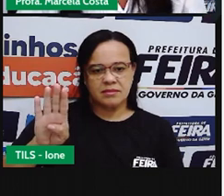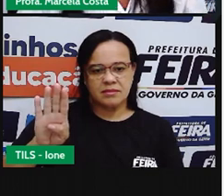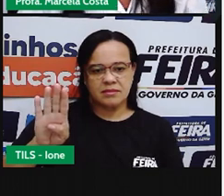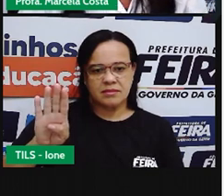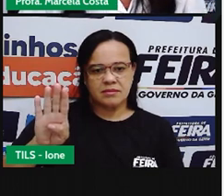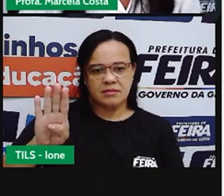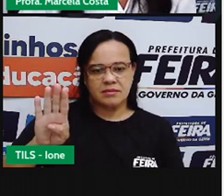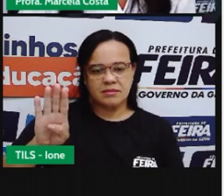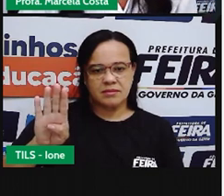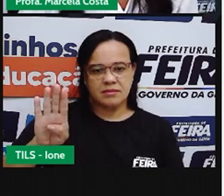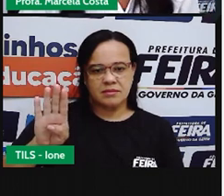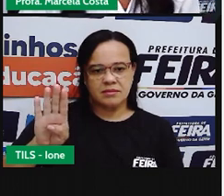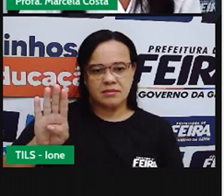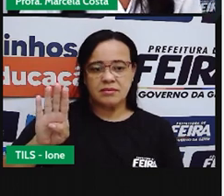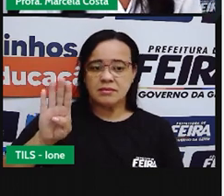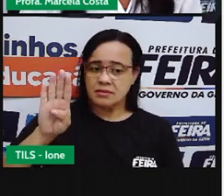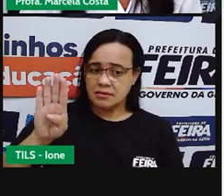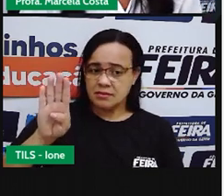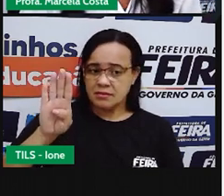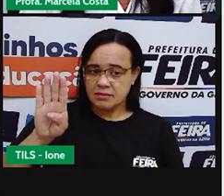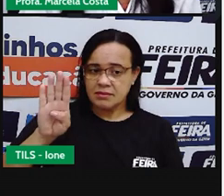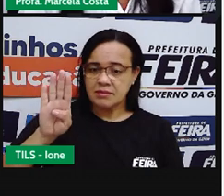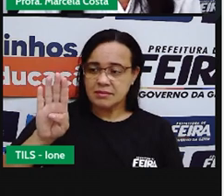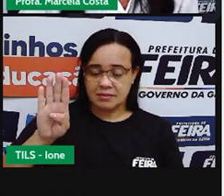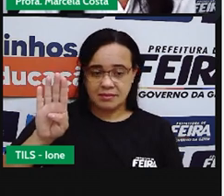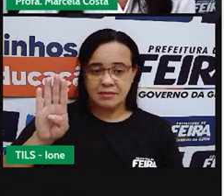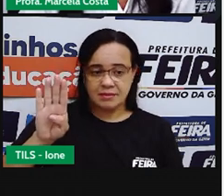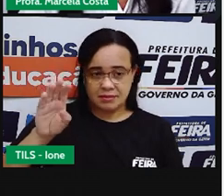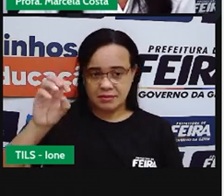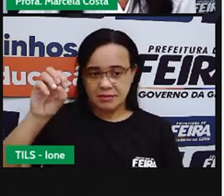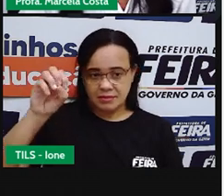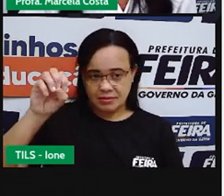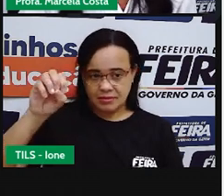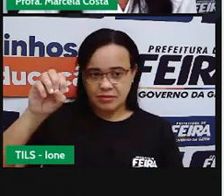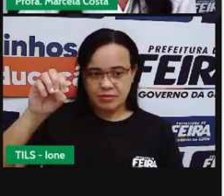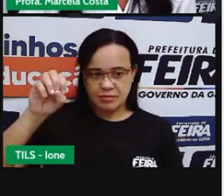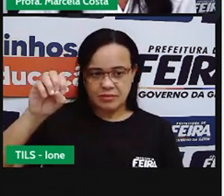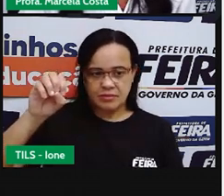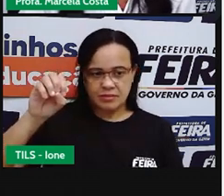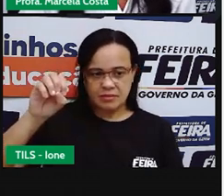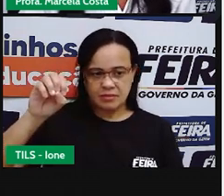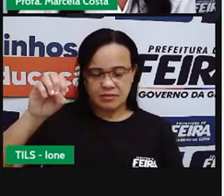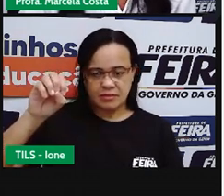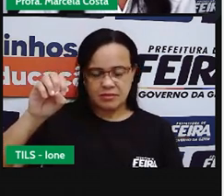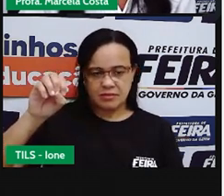Essa linha Fiz a letra B Agora a letra O